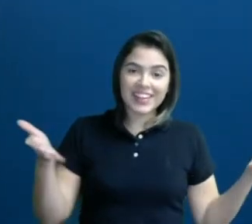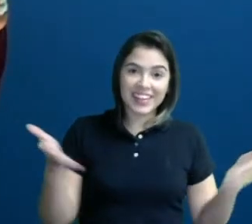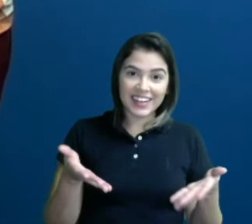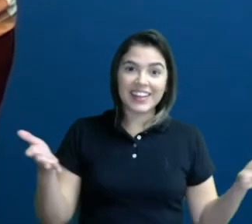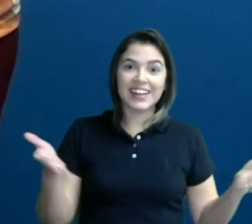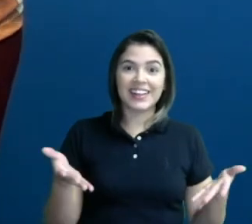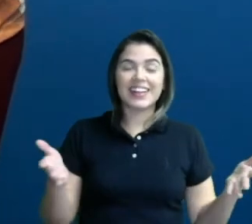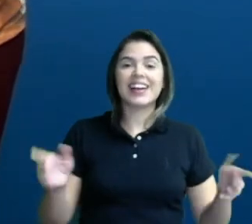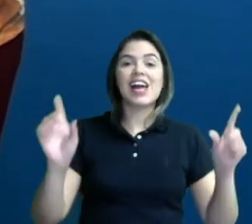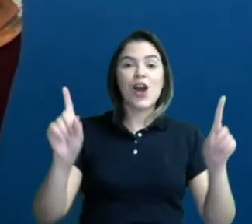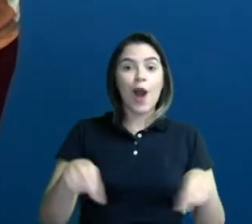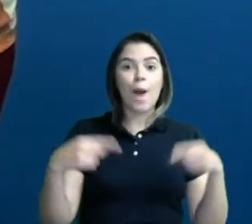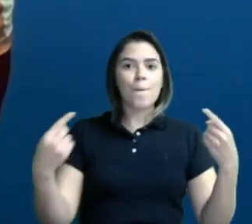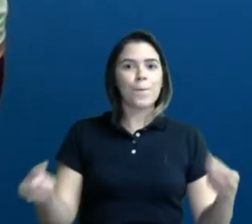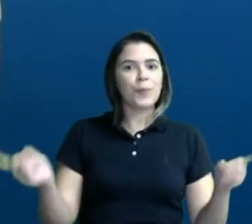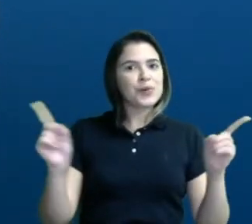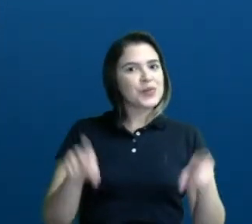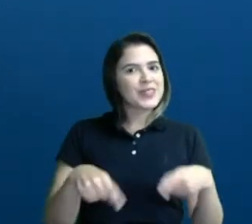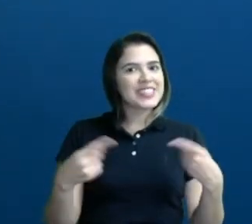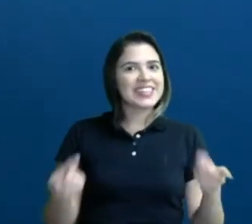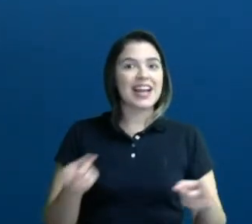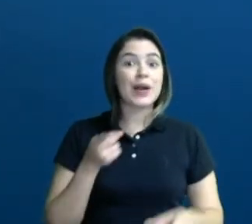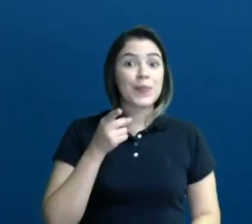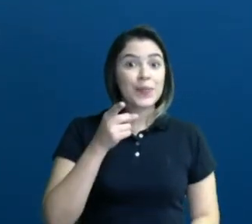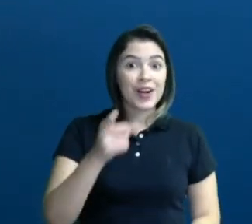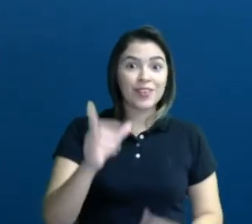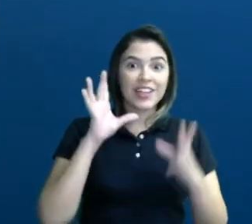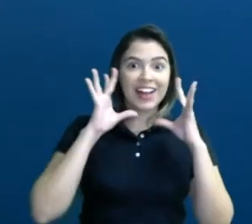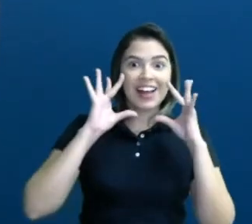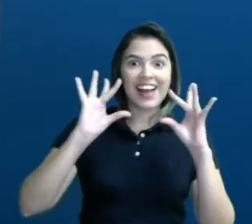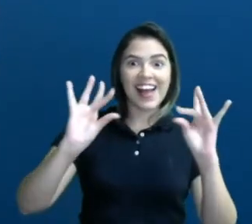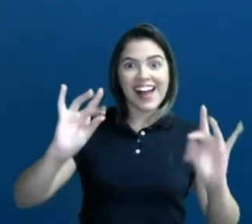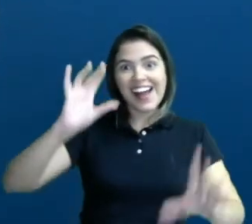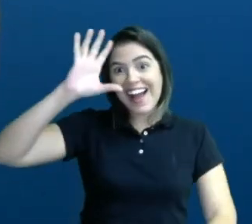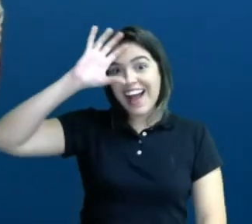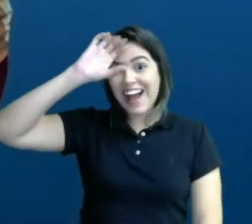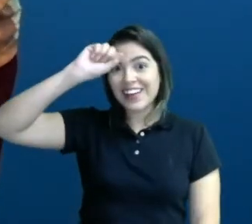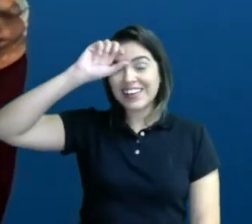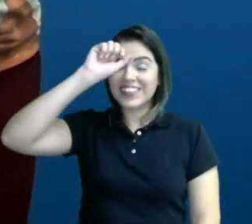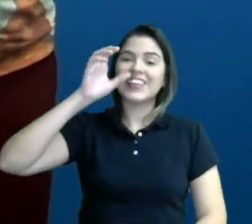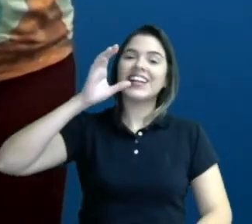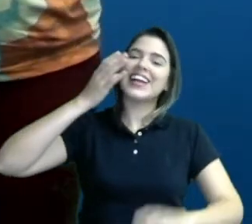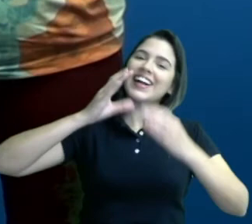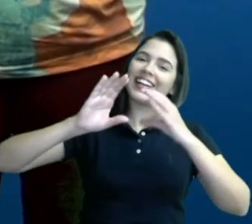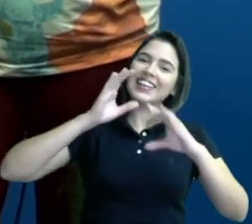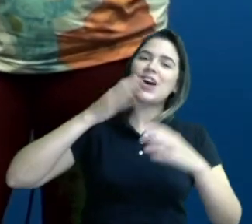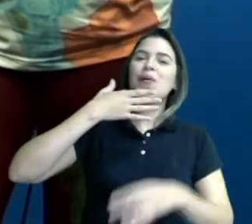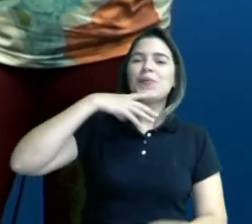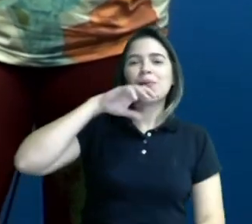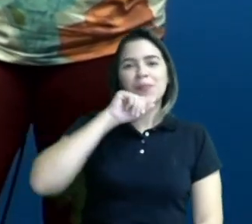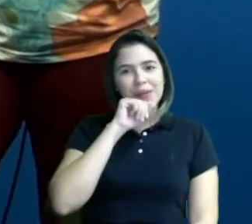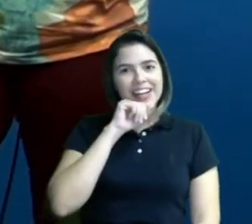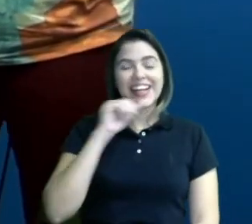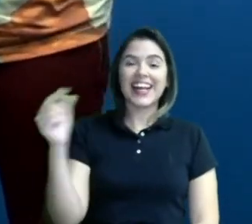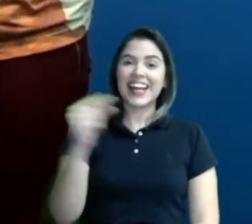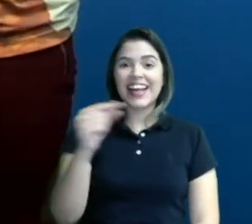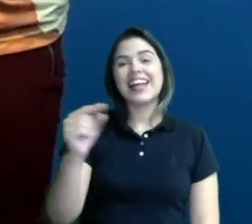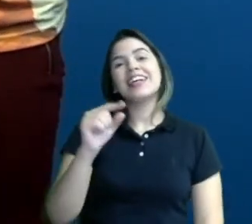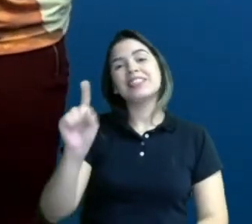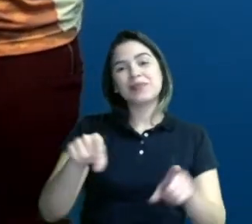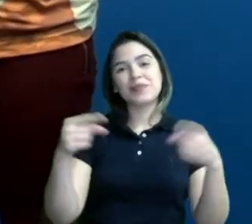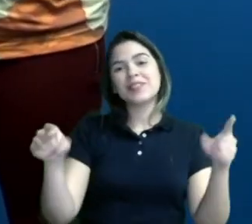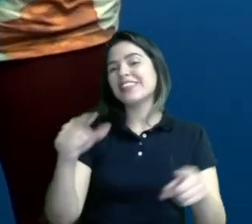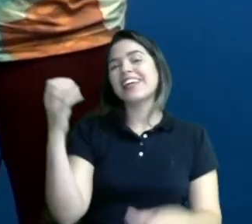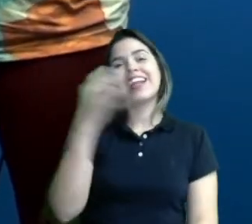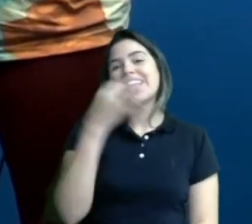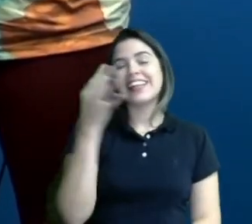eu trouxe uma música pra vocês ouvirem, aprenderem e cantarem para o papai. Tá certo? Essa música é linda.